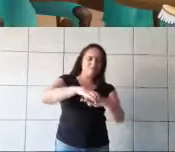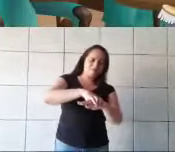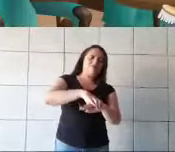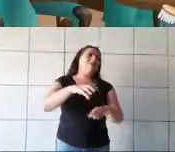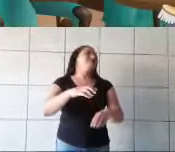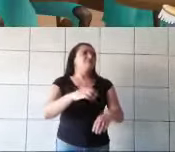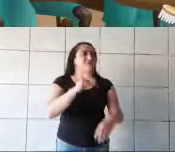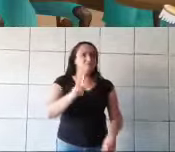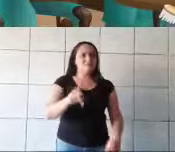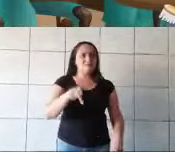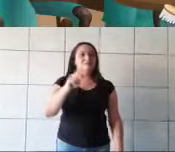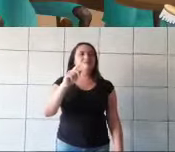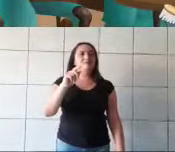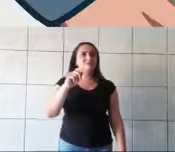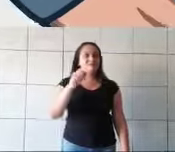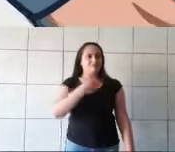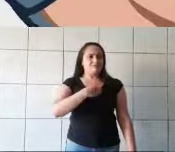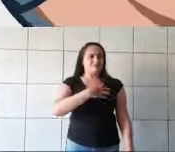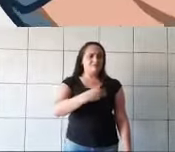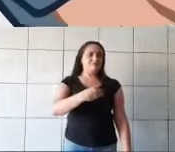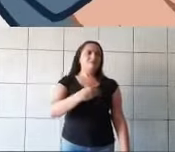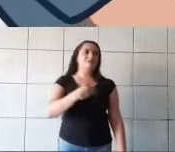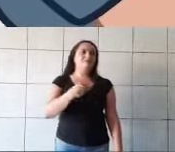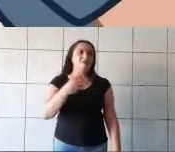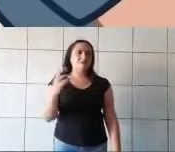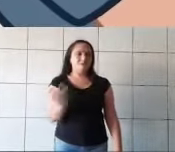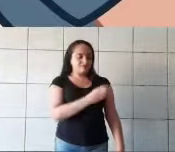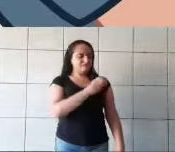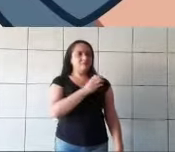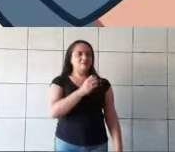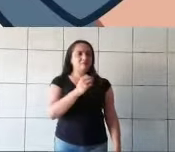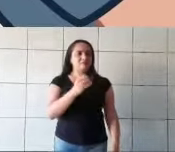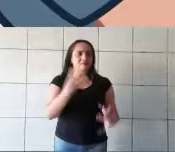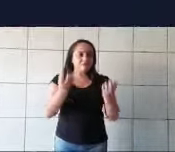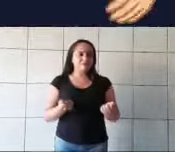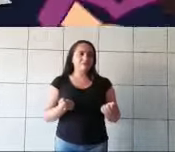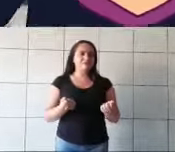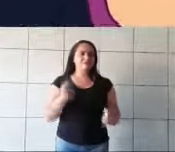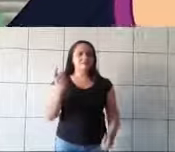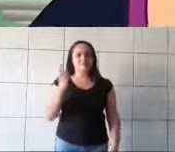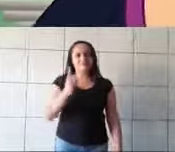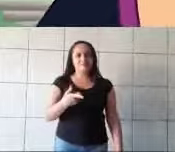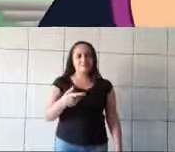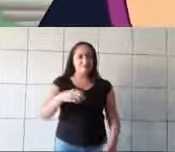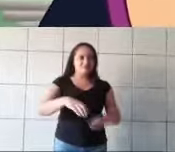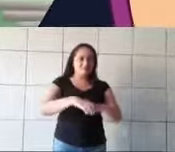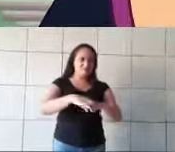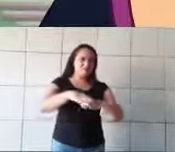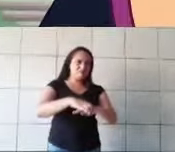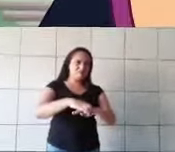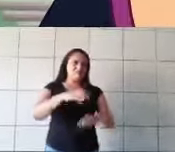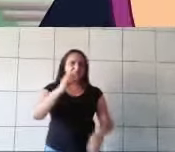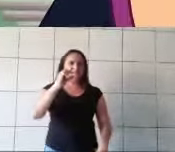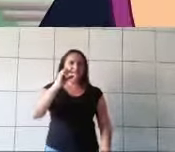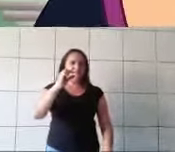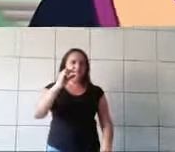a velha e a magra irmã experimentar o sapato, mas era pequeno demais para os pés delas. Olha que pés mais lindos